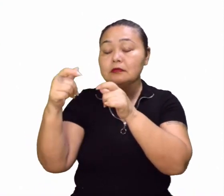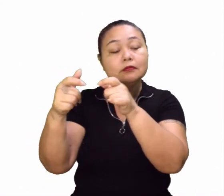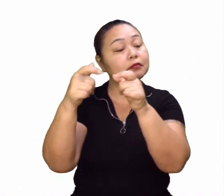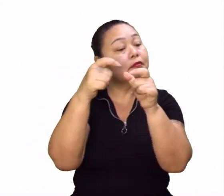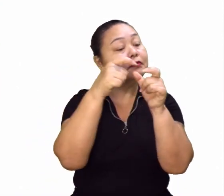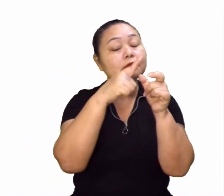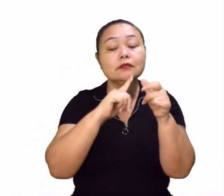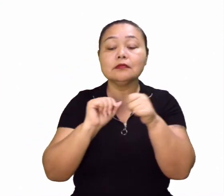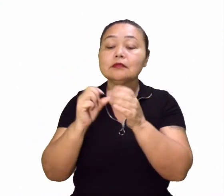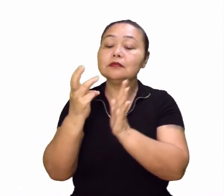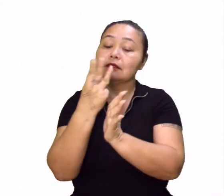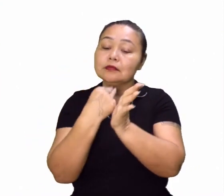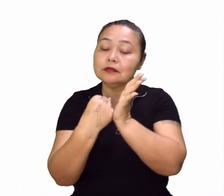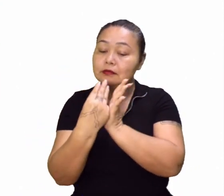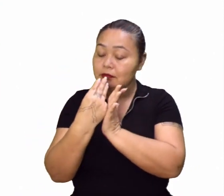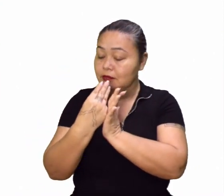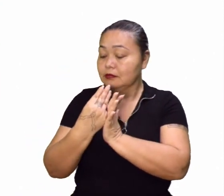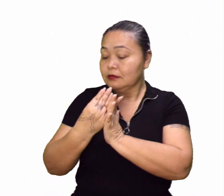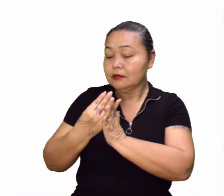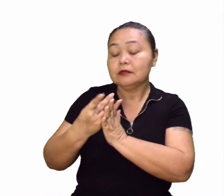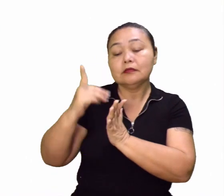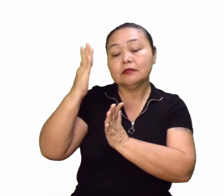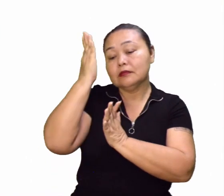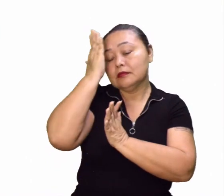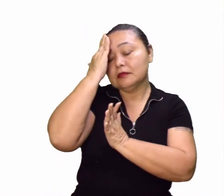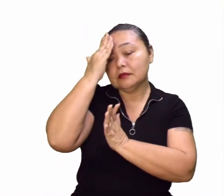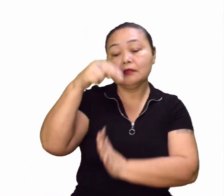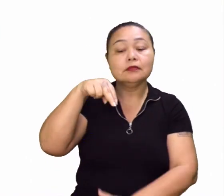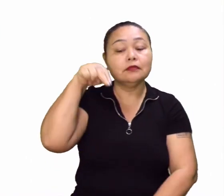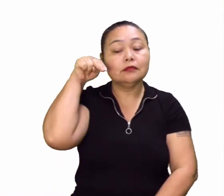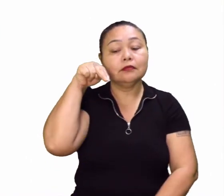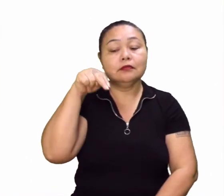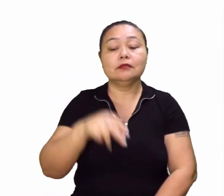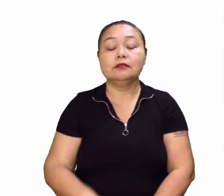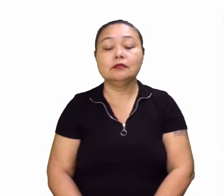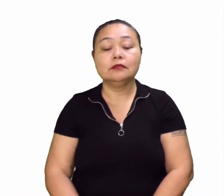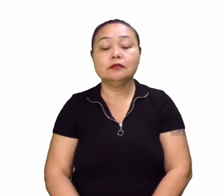mapas. todos os mapas a gente tem que saber qual é o norte.